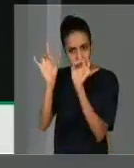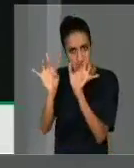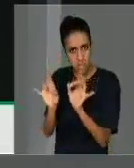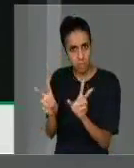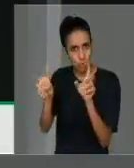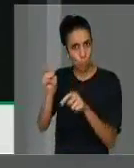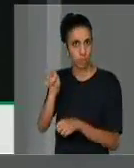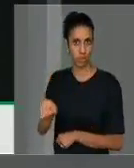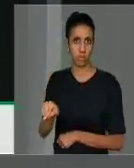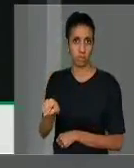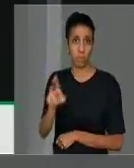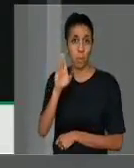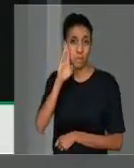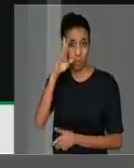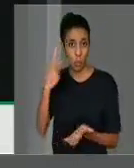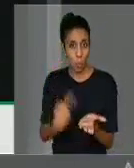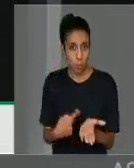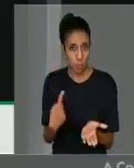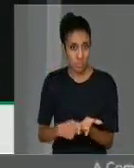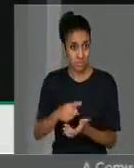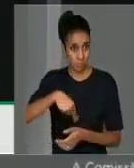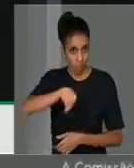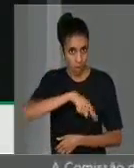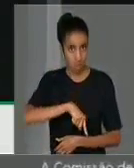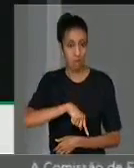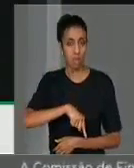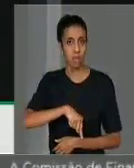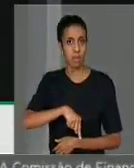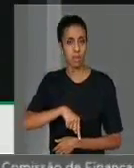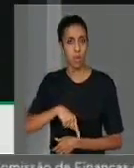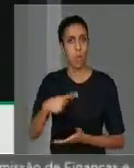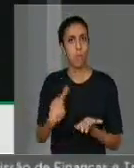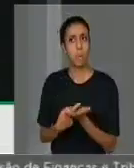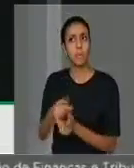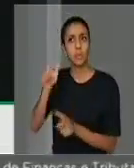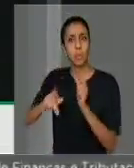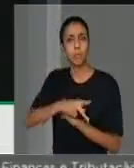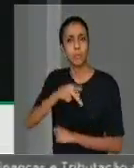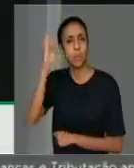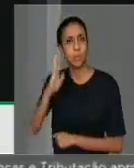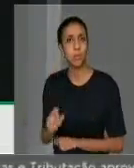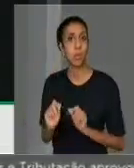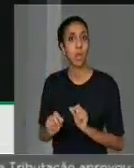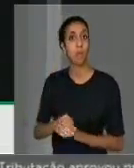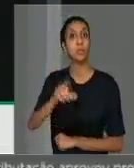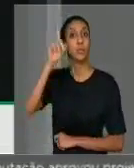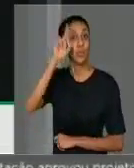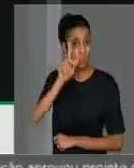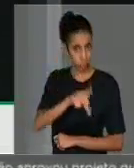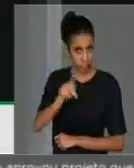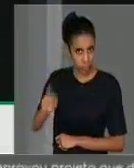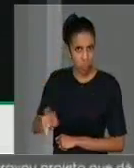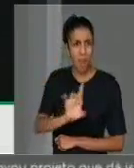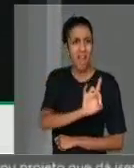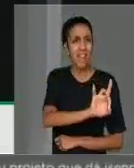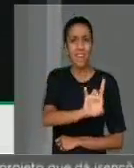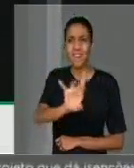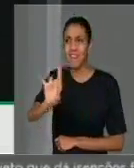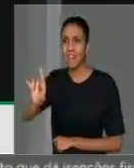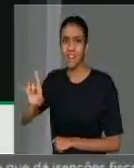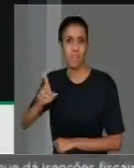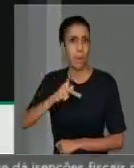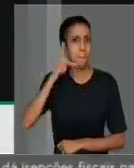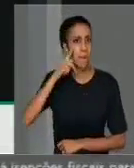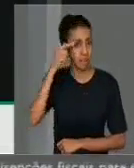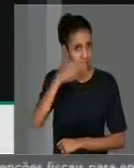compromisso que nós poderíamos assumir com os professores do Brasil era, no dia do professor, cada parlamentar